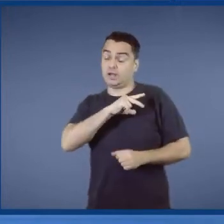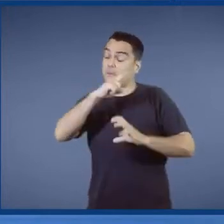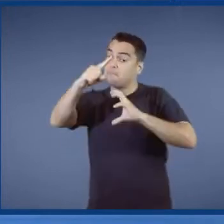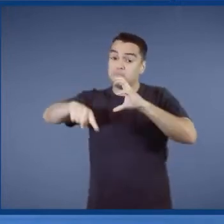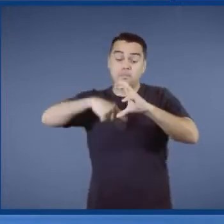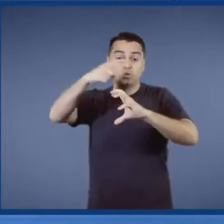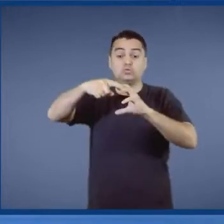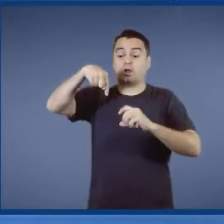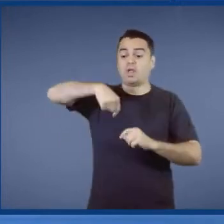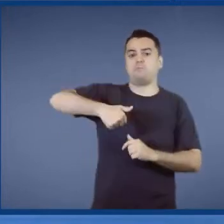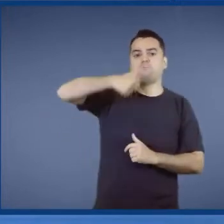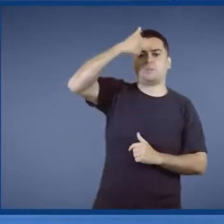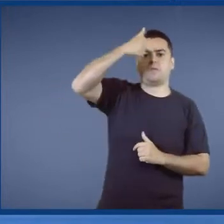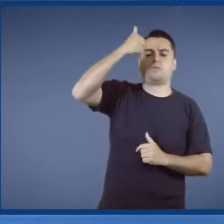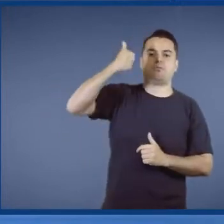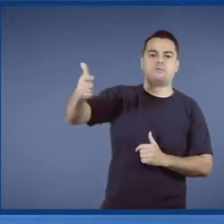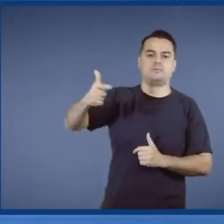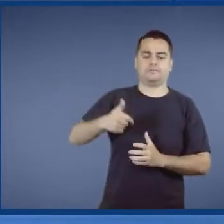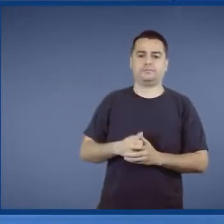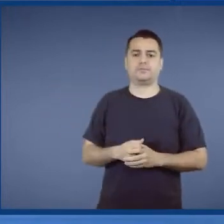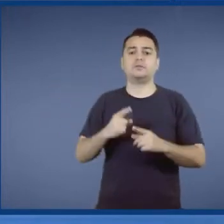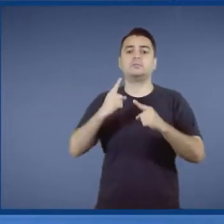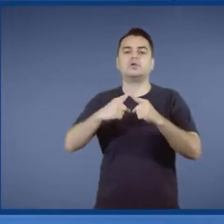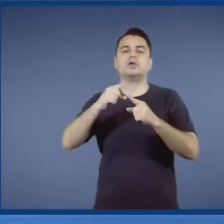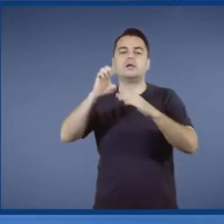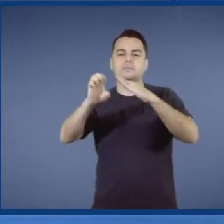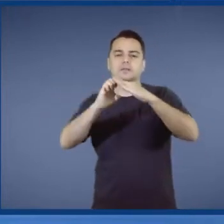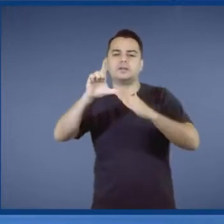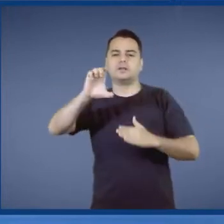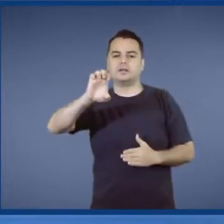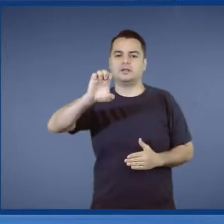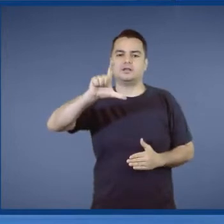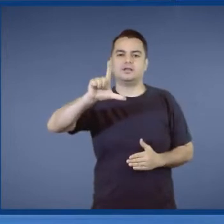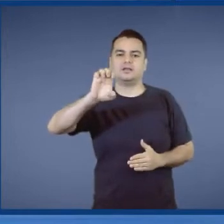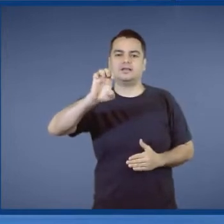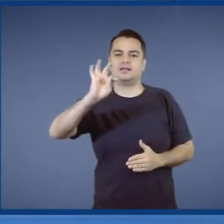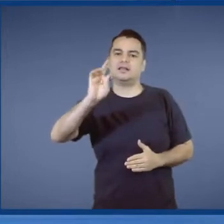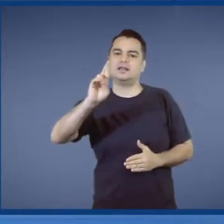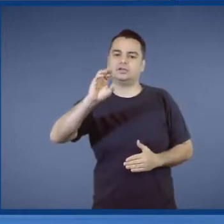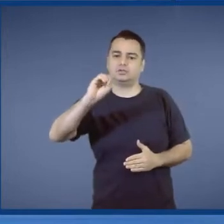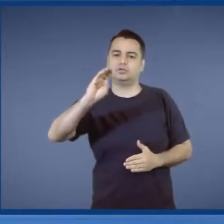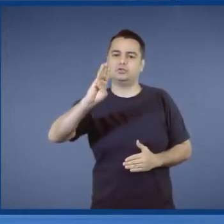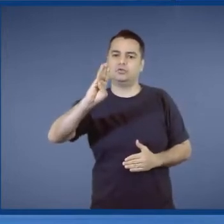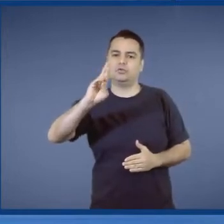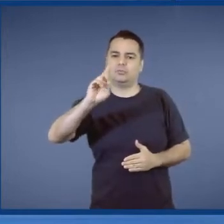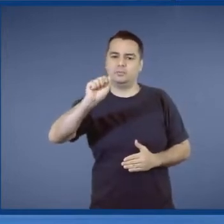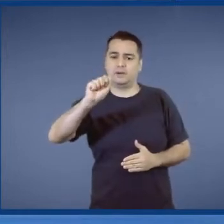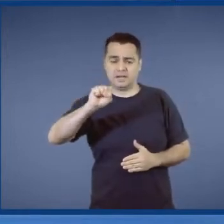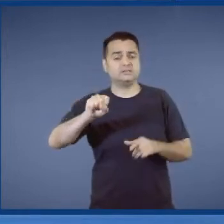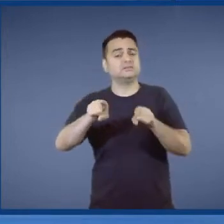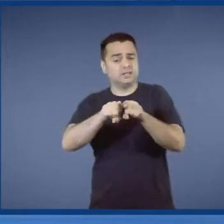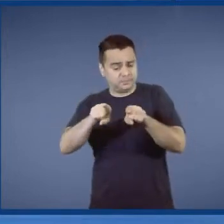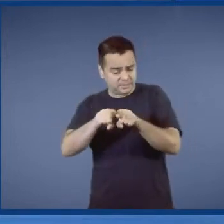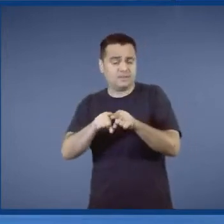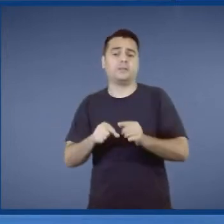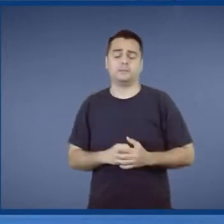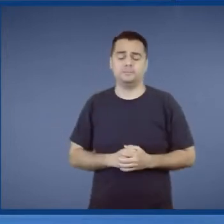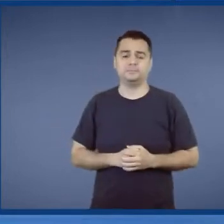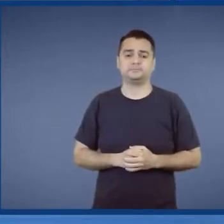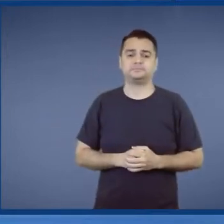Porque a Eletrobras vai ser privatizada. E a gente vai ter privatizado a geração, a transmissão e a distribuição.